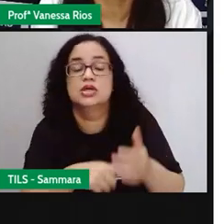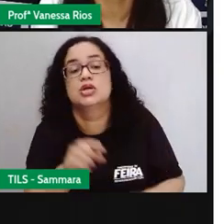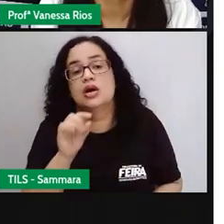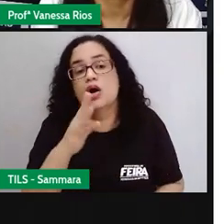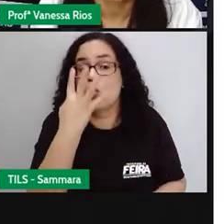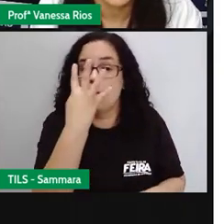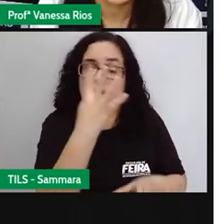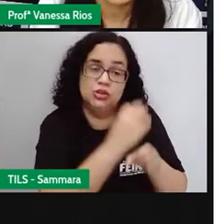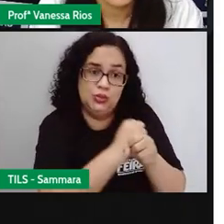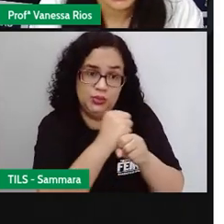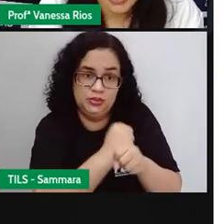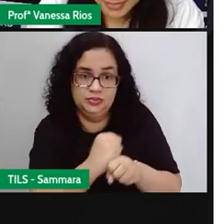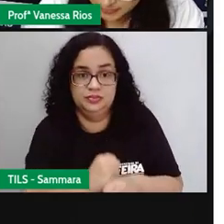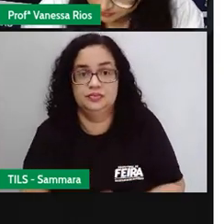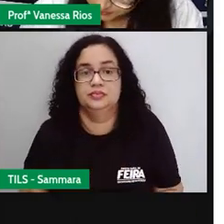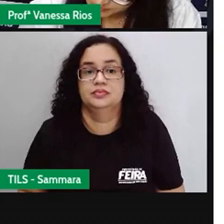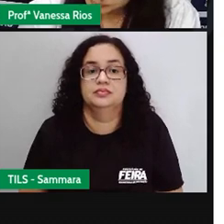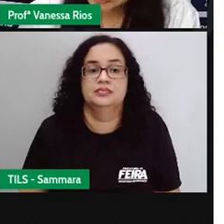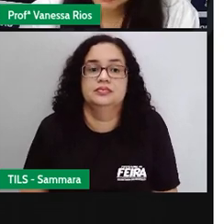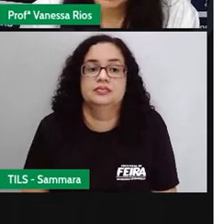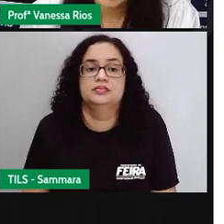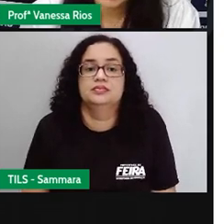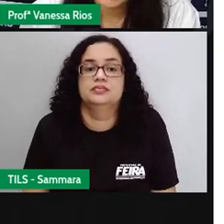duram apenas quatro anos.